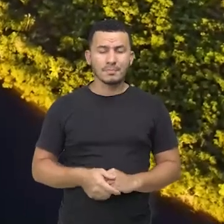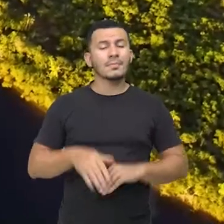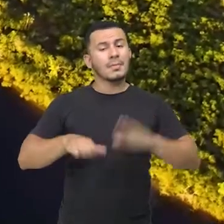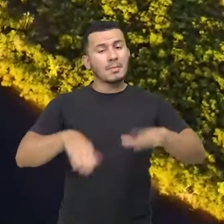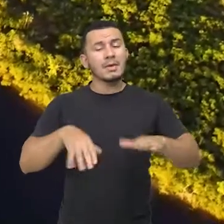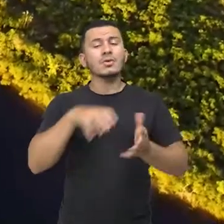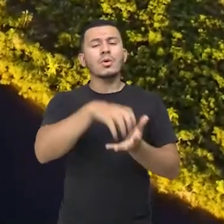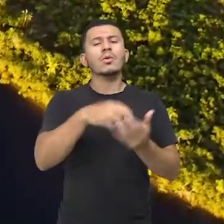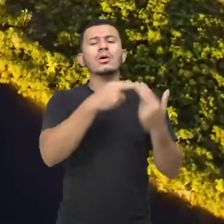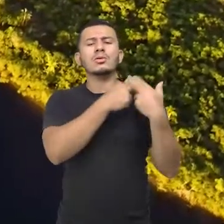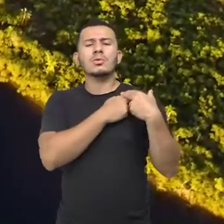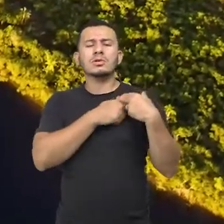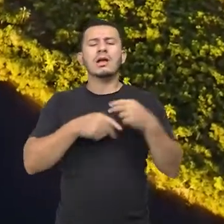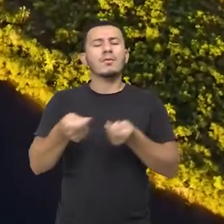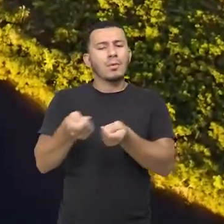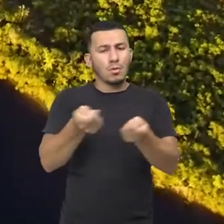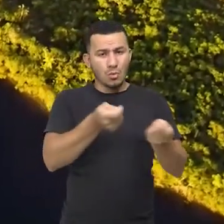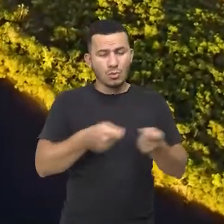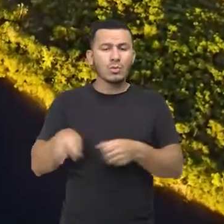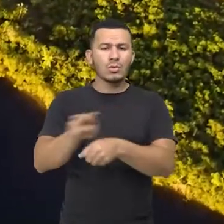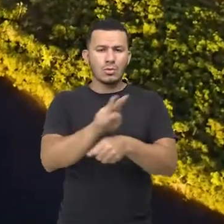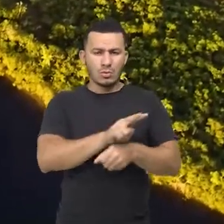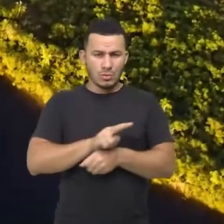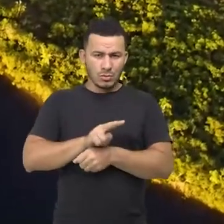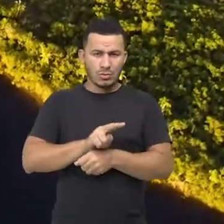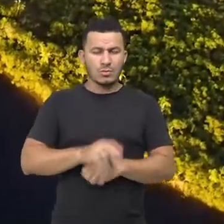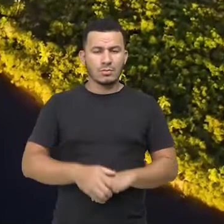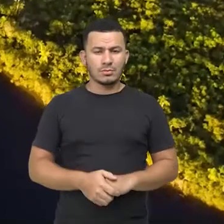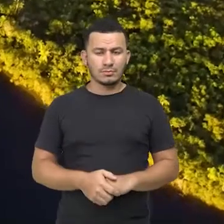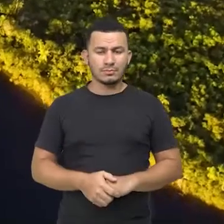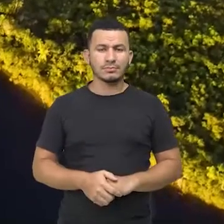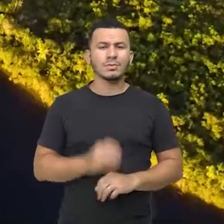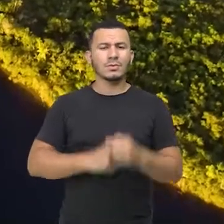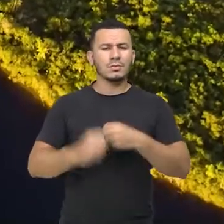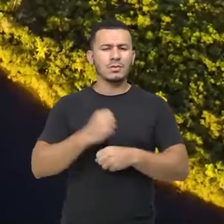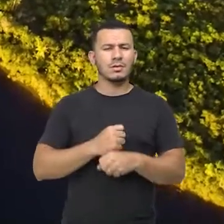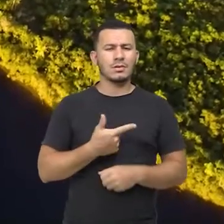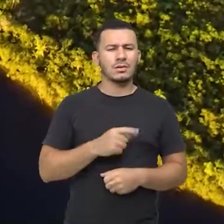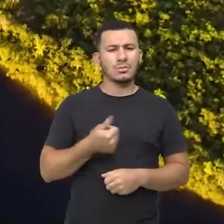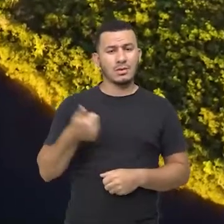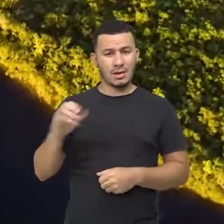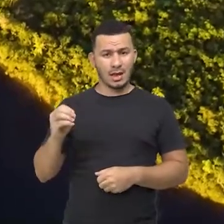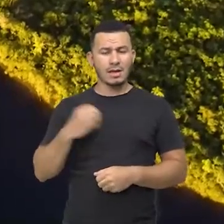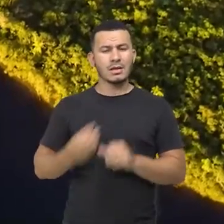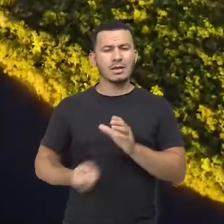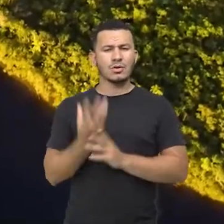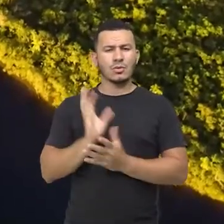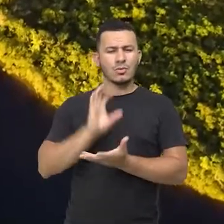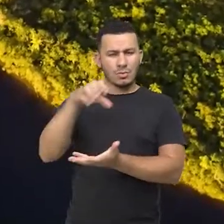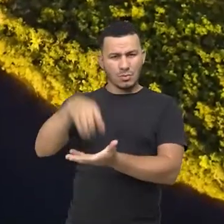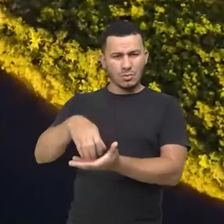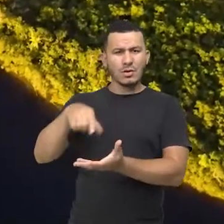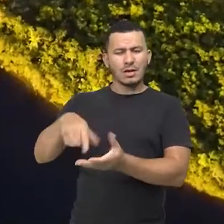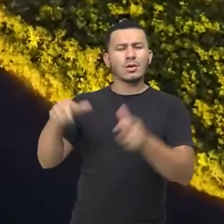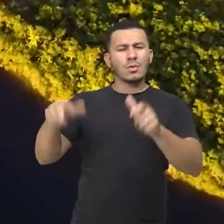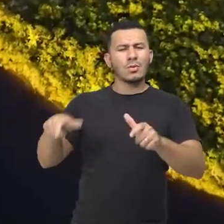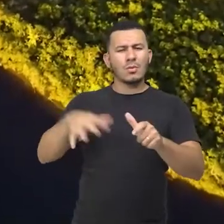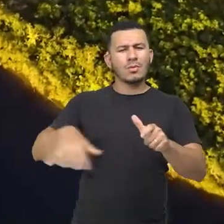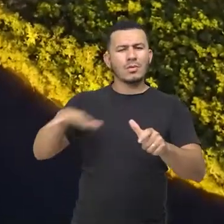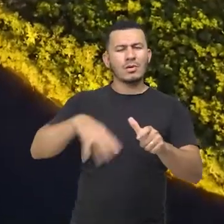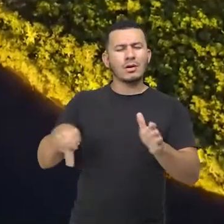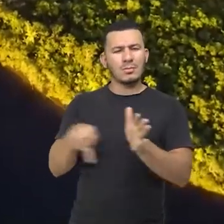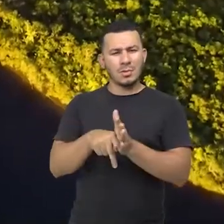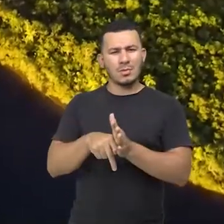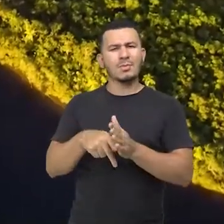órgão responsável por sua administração ou em regulamento. Em 2010, foi criado o Refúgio da Vida Silvestre, Metrópole da